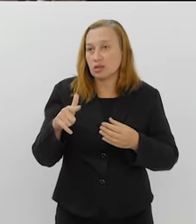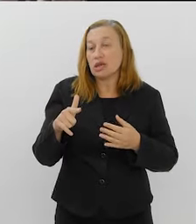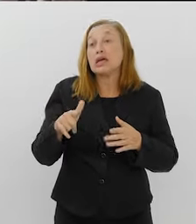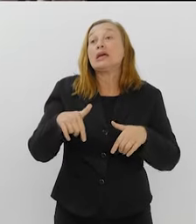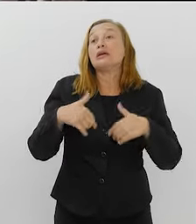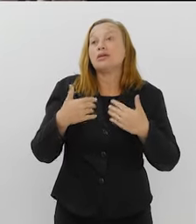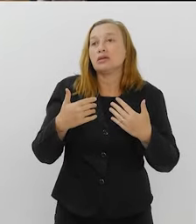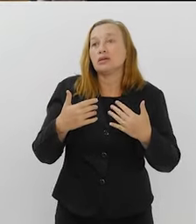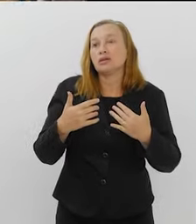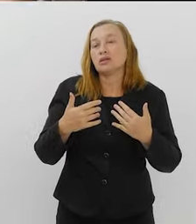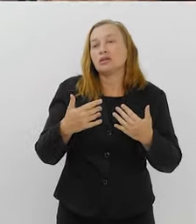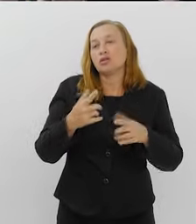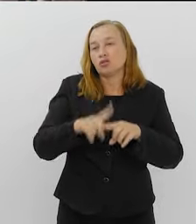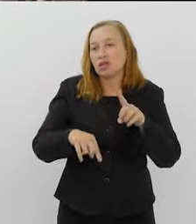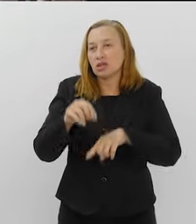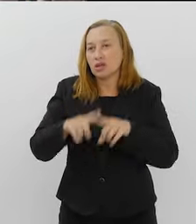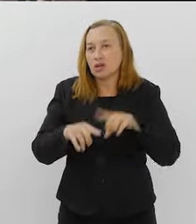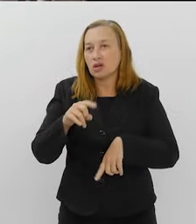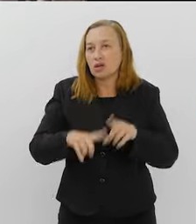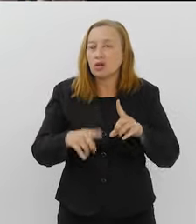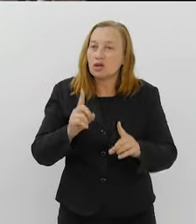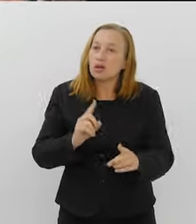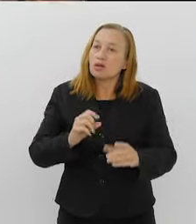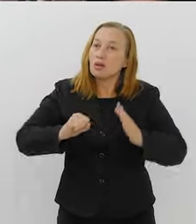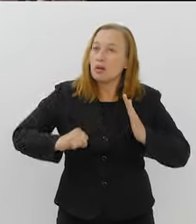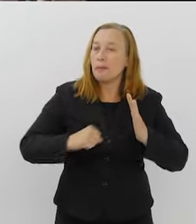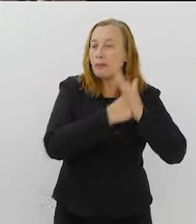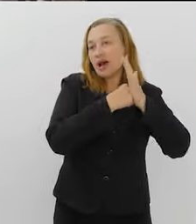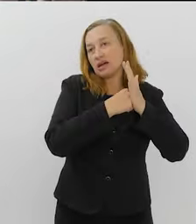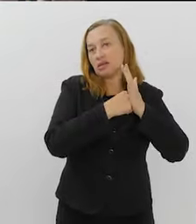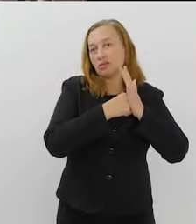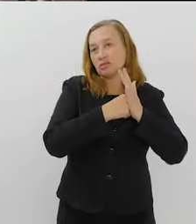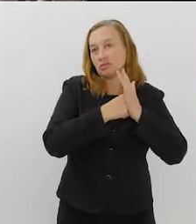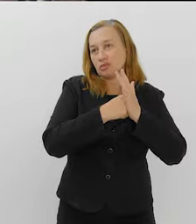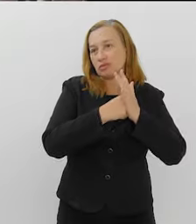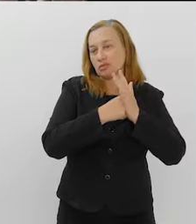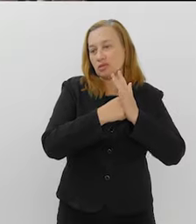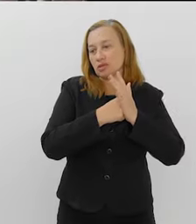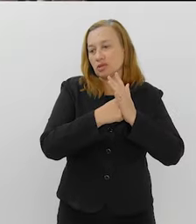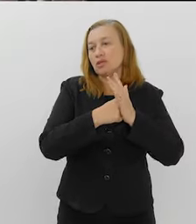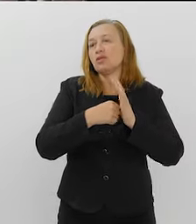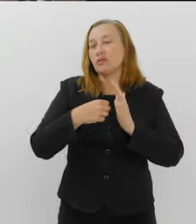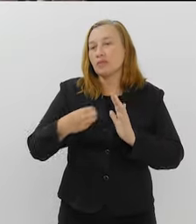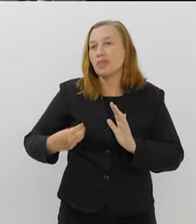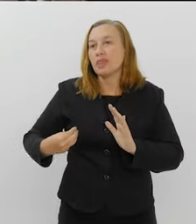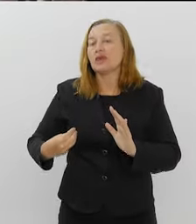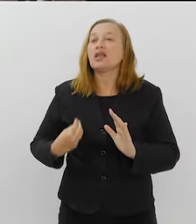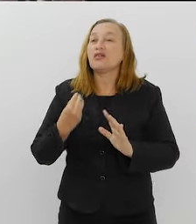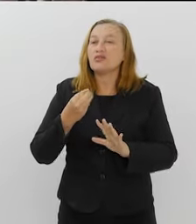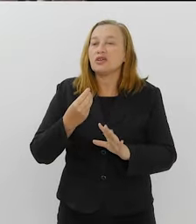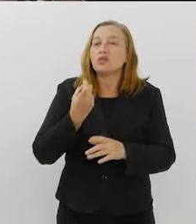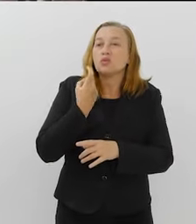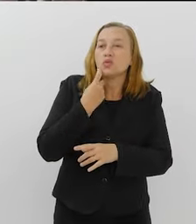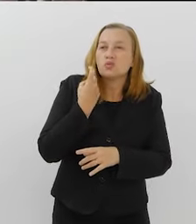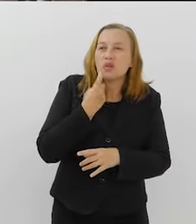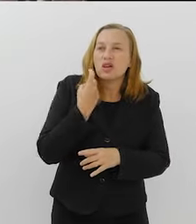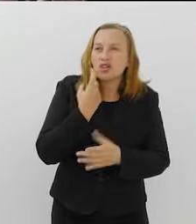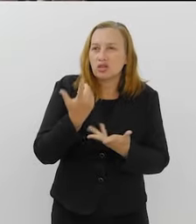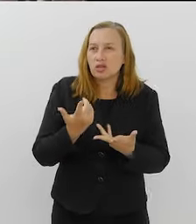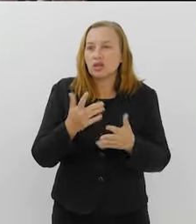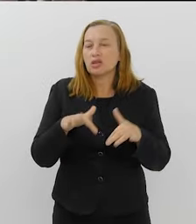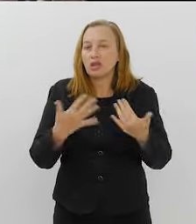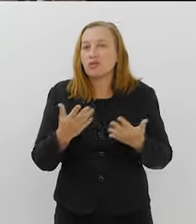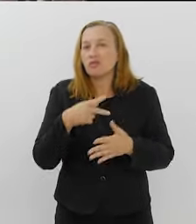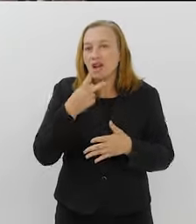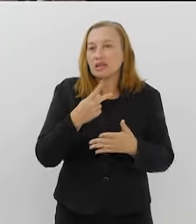Então, assim, e um problema também de biodiversidade, o impacto na biodiversidade marinha. Então, só o fato de achar cocaína no animal, você